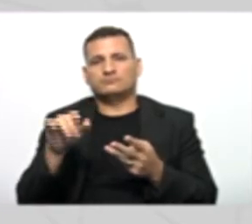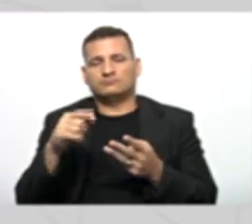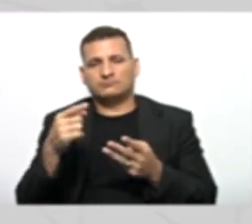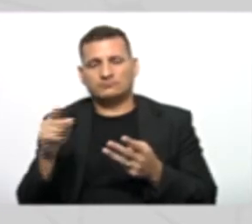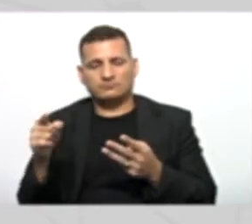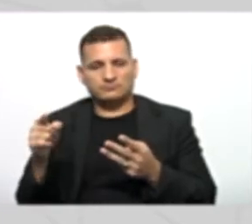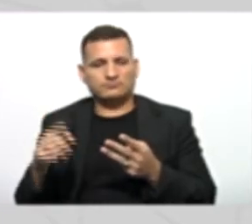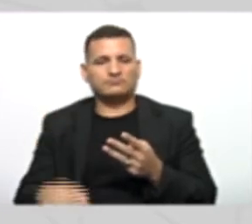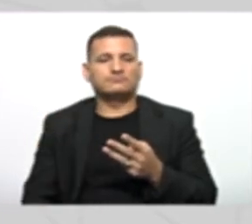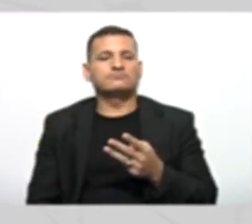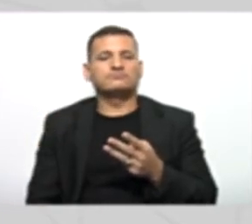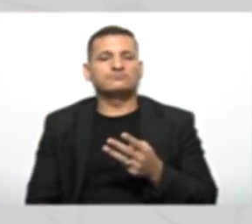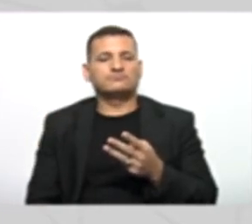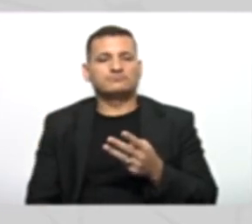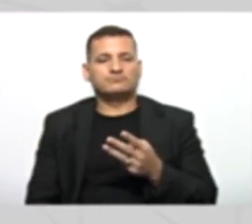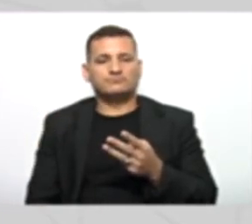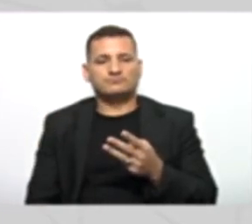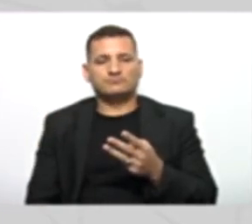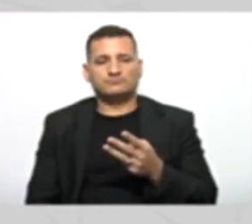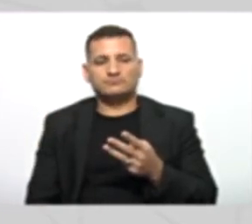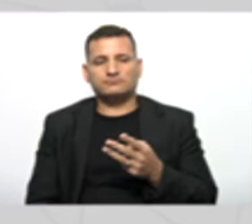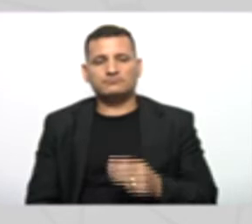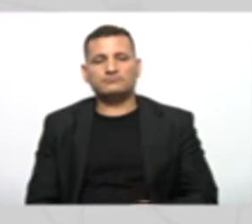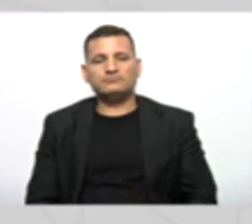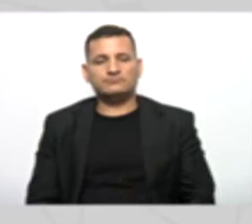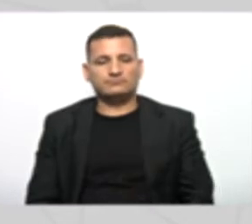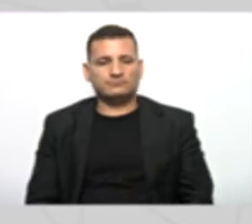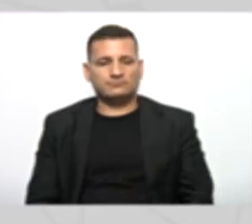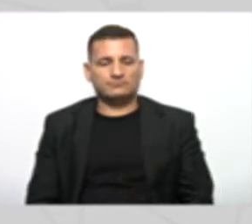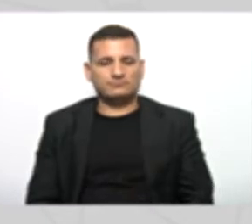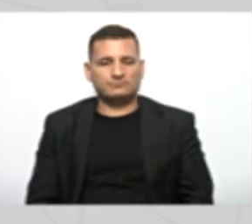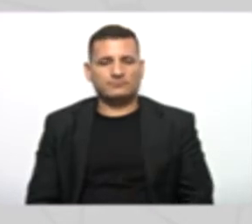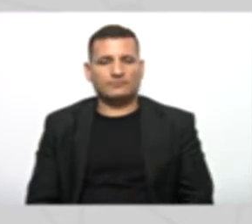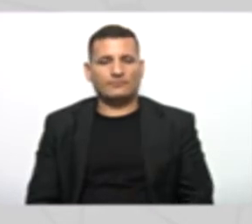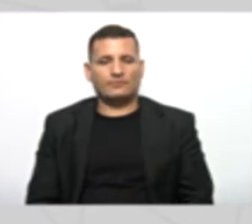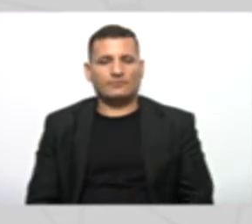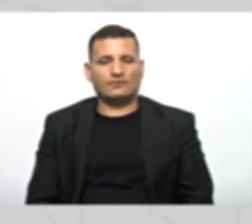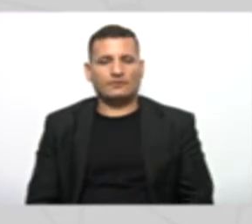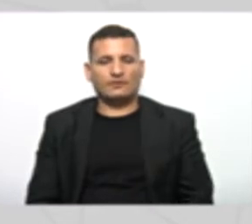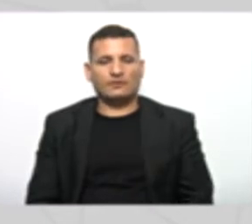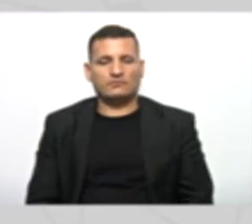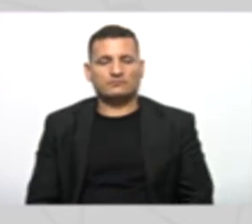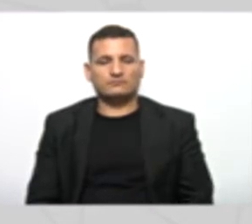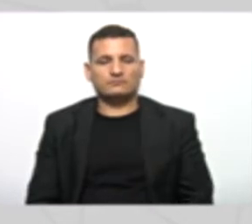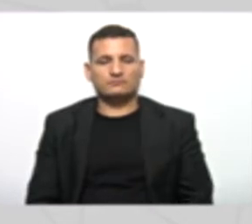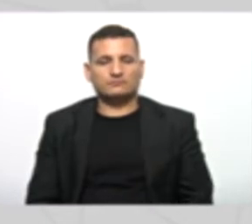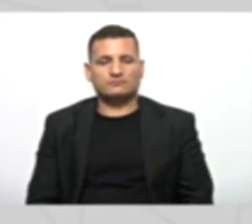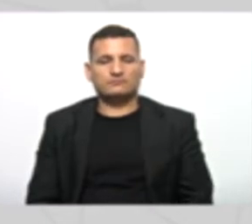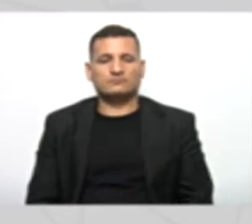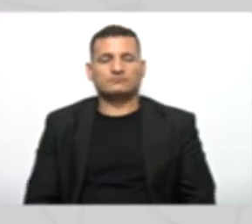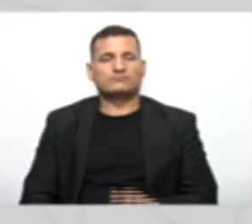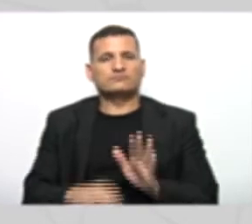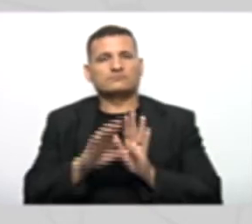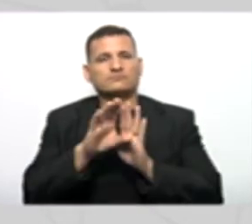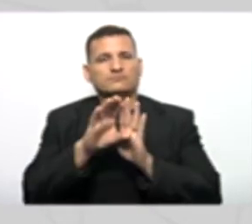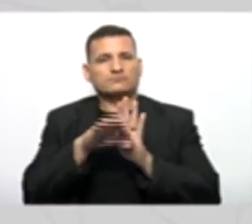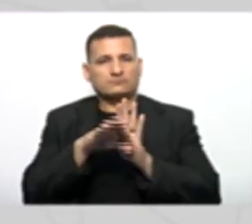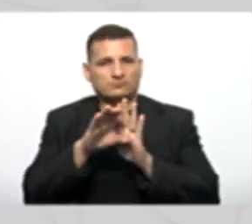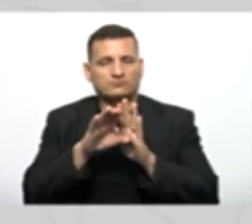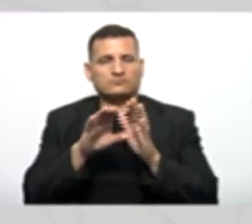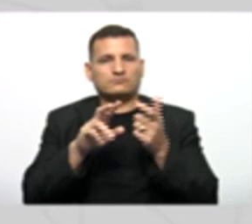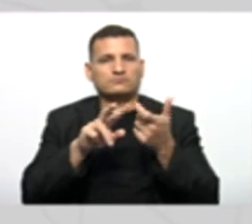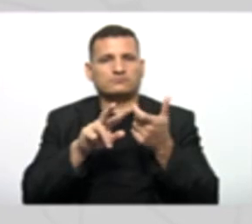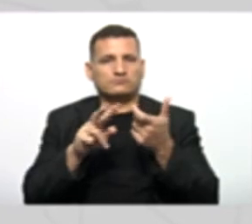Ok? Que é A tradição Daquele respectivo Time O conceito De polimorfismo